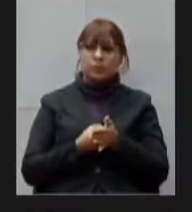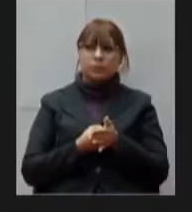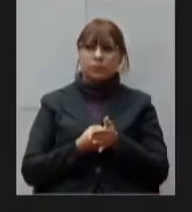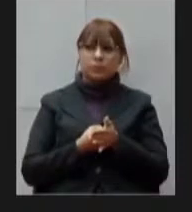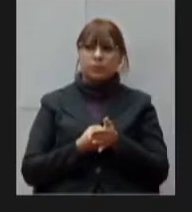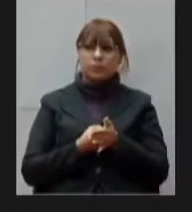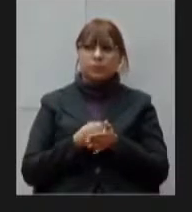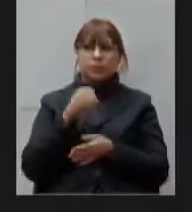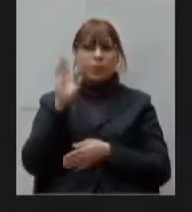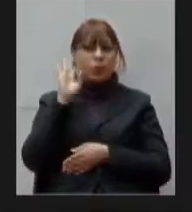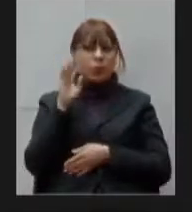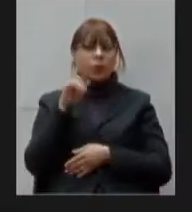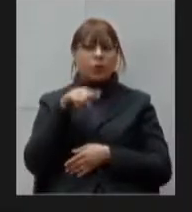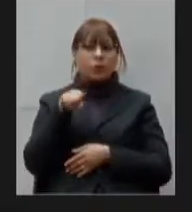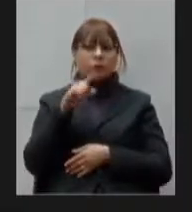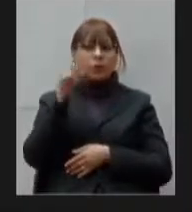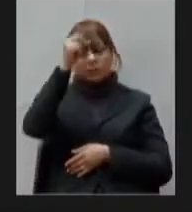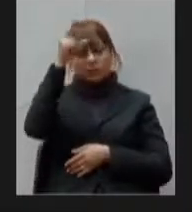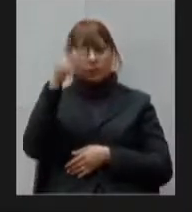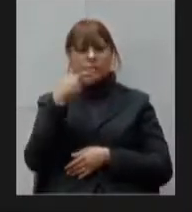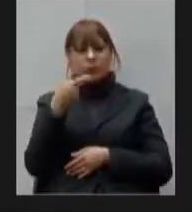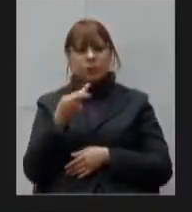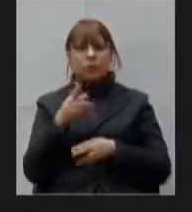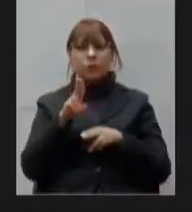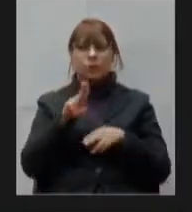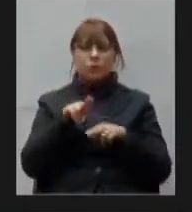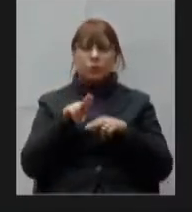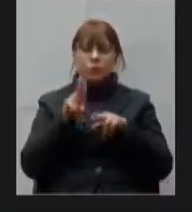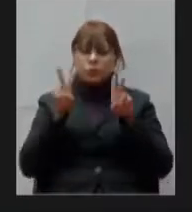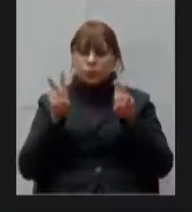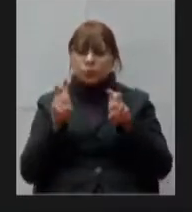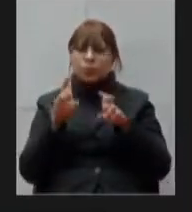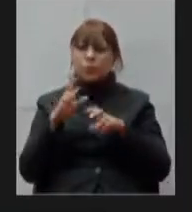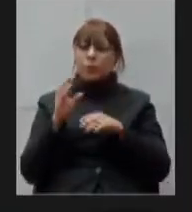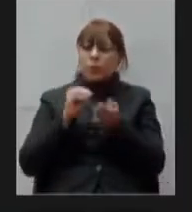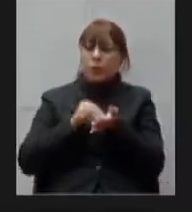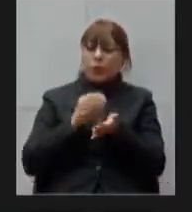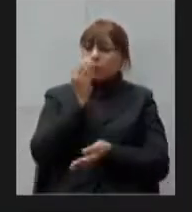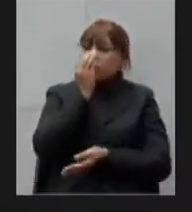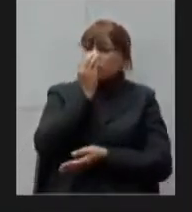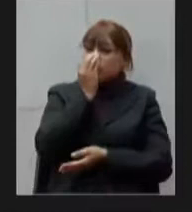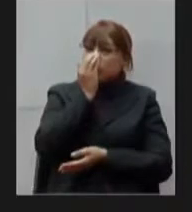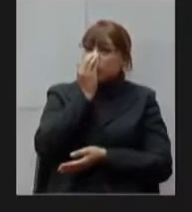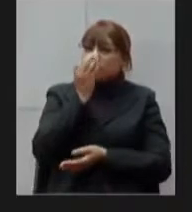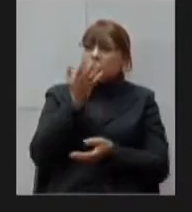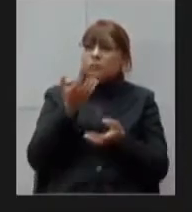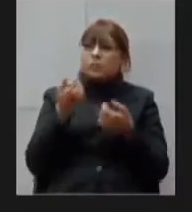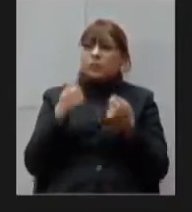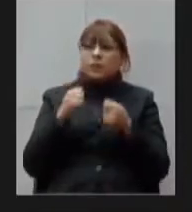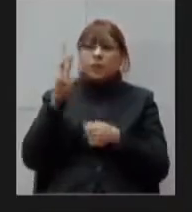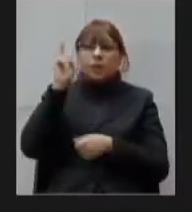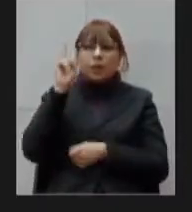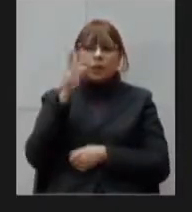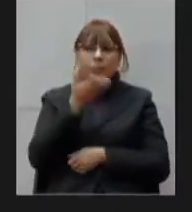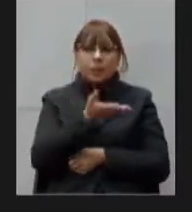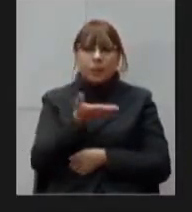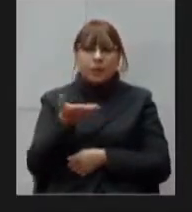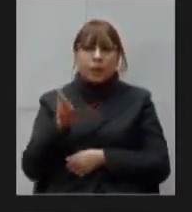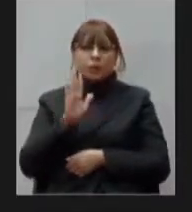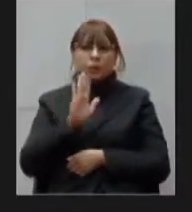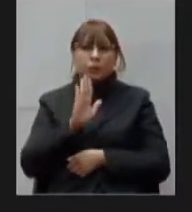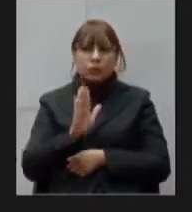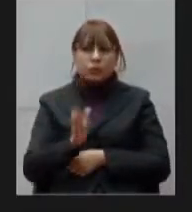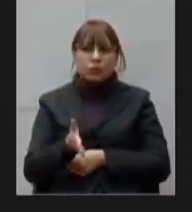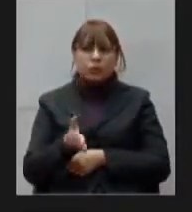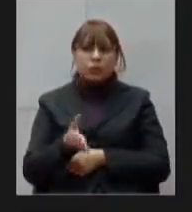falando a questão de hoje da falta de respiradores de equipamentos gostaria só de lembrar a eles que já foram já